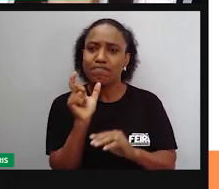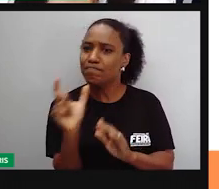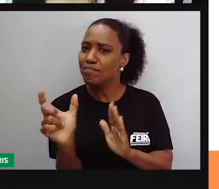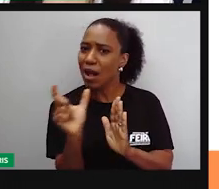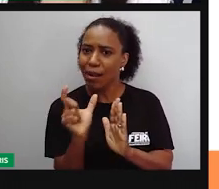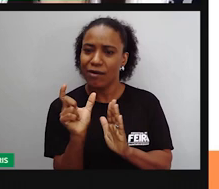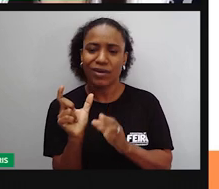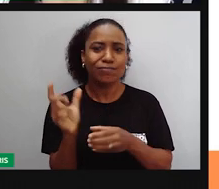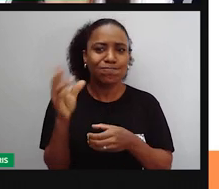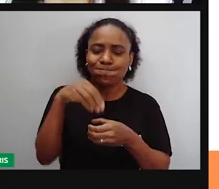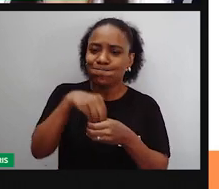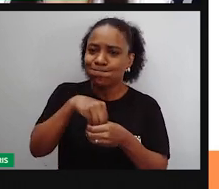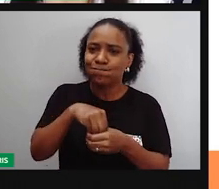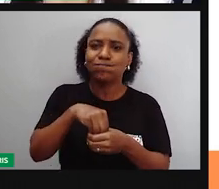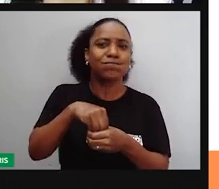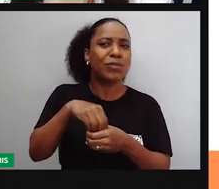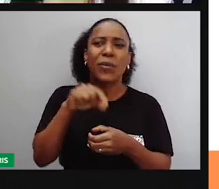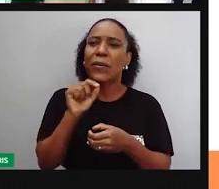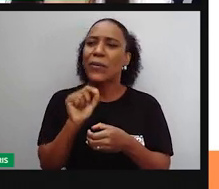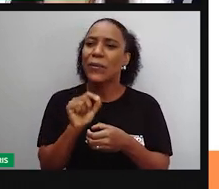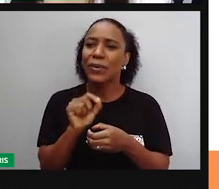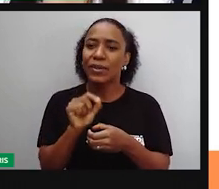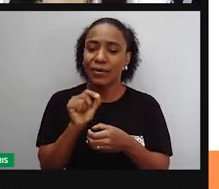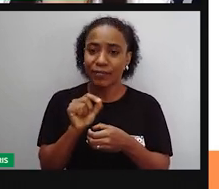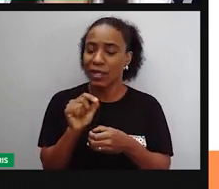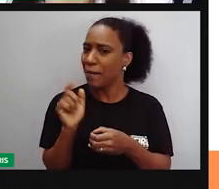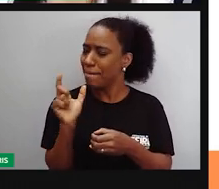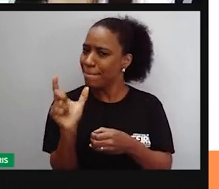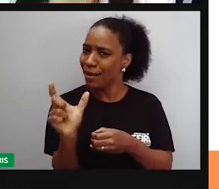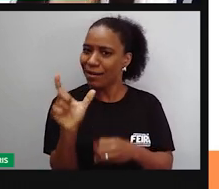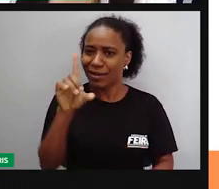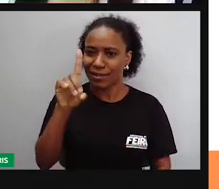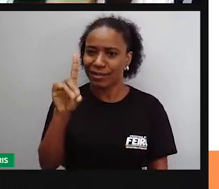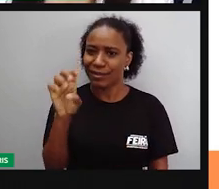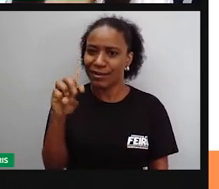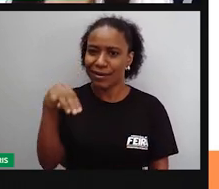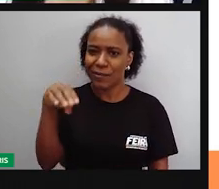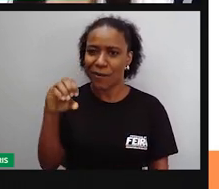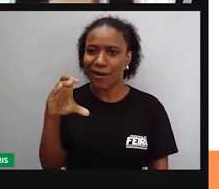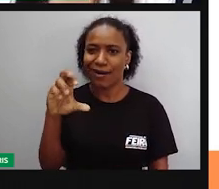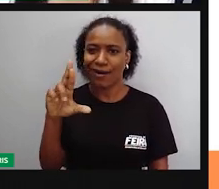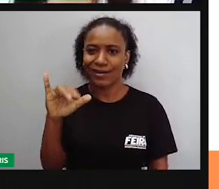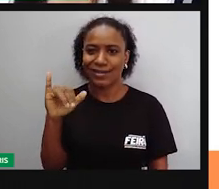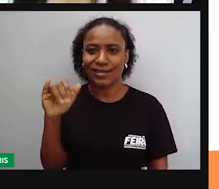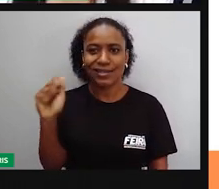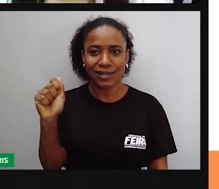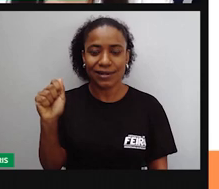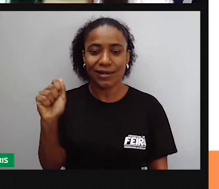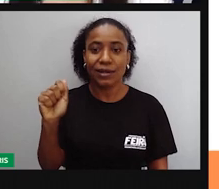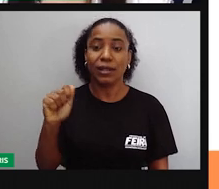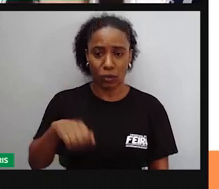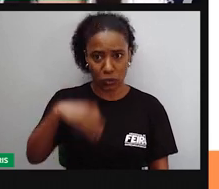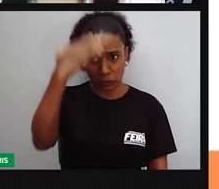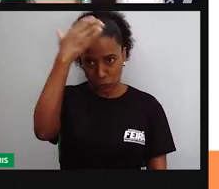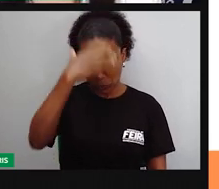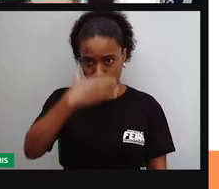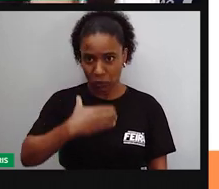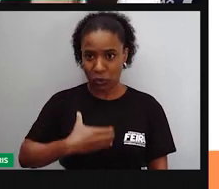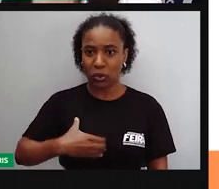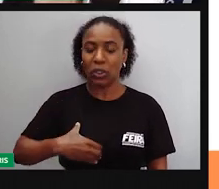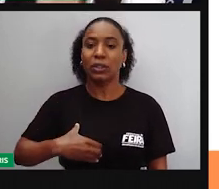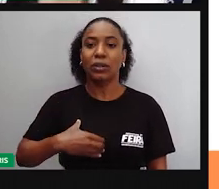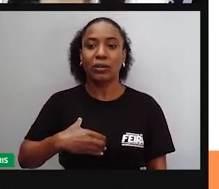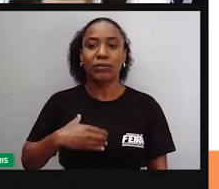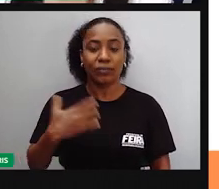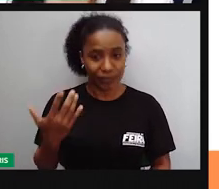bonita, né, expressa em nossa vida quando a gente parte para a prática aí de ser cidadão, seja num